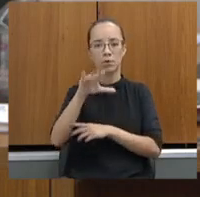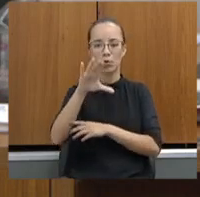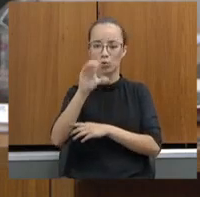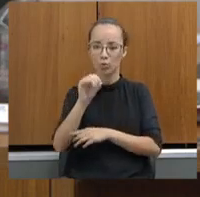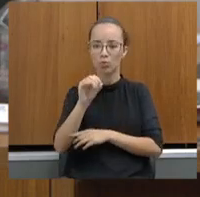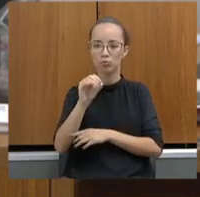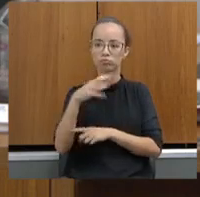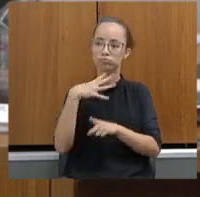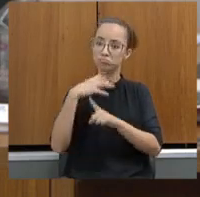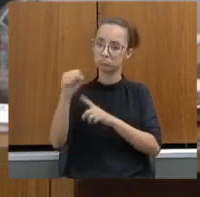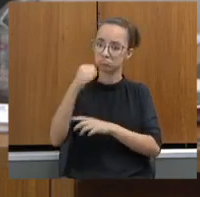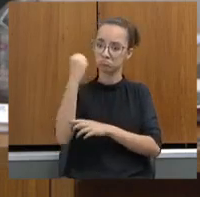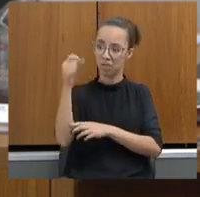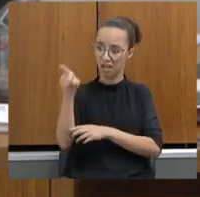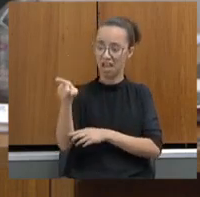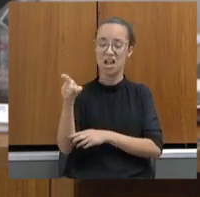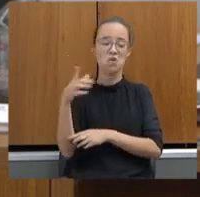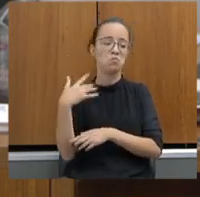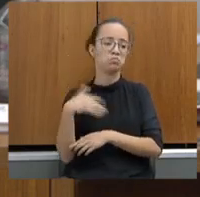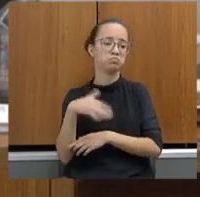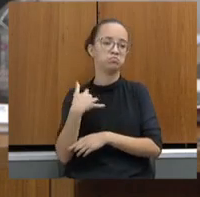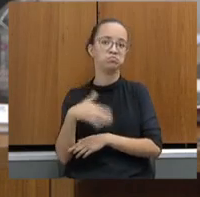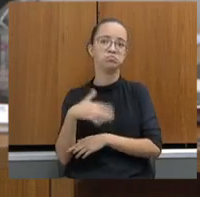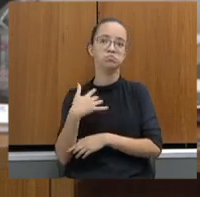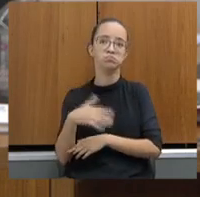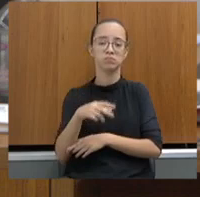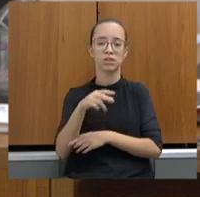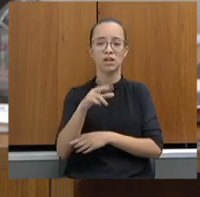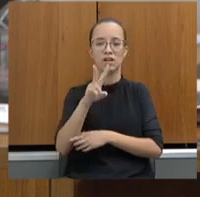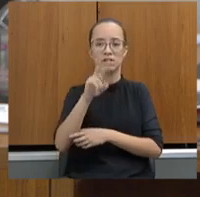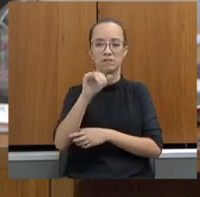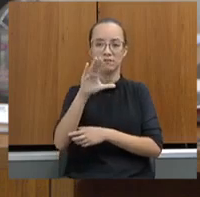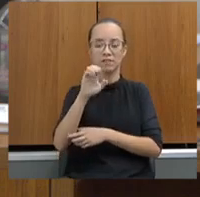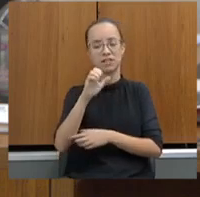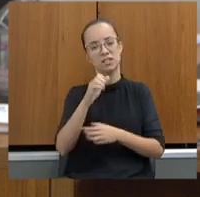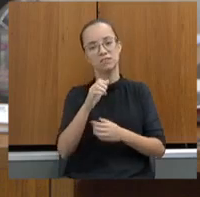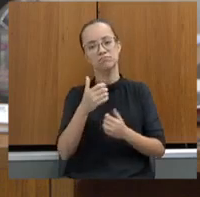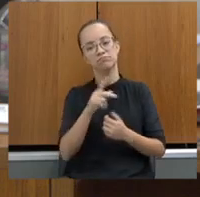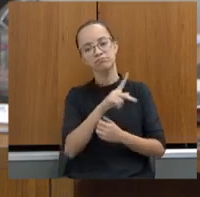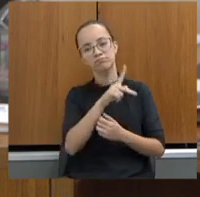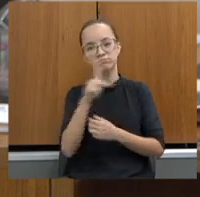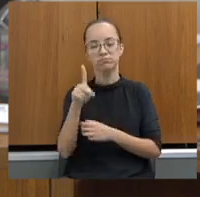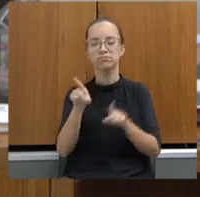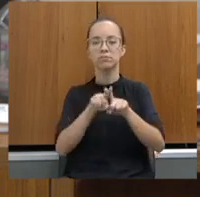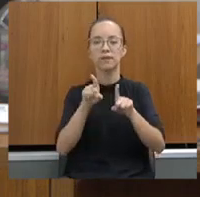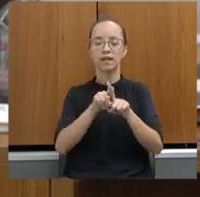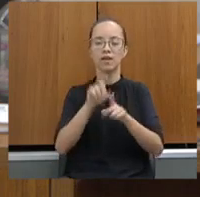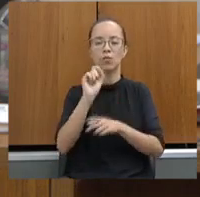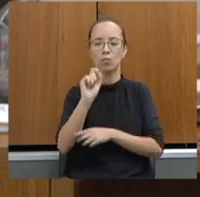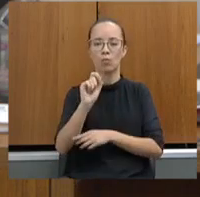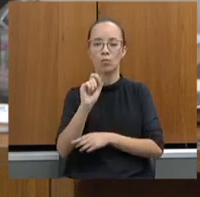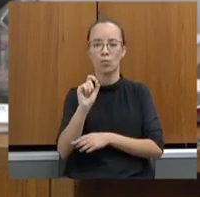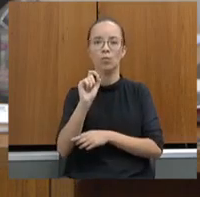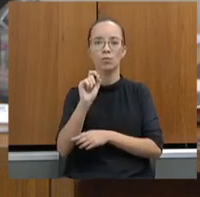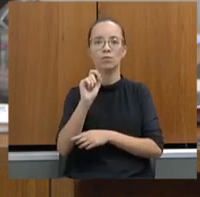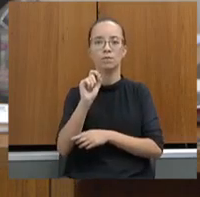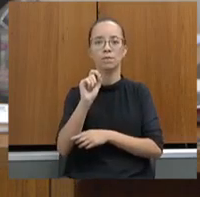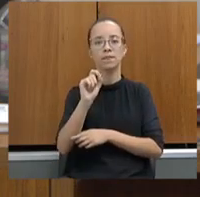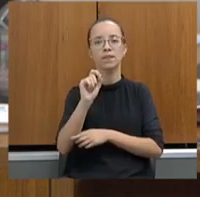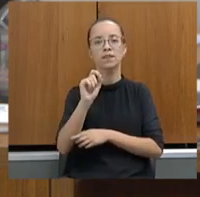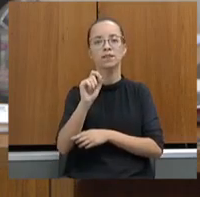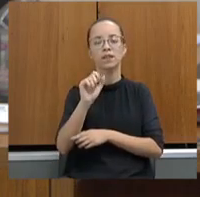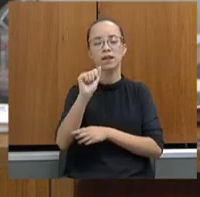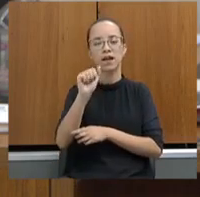campeão de audiência, nosso vice-presidente da Assembleia, Antônio Carlos Arandes, e Arnaldo Silva,